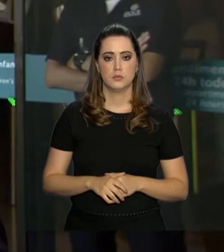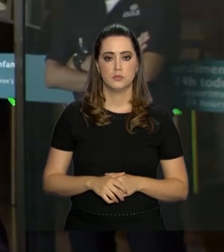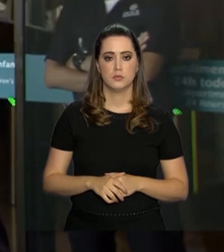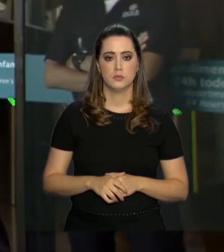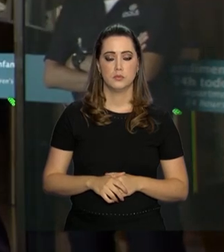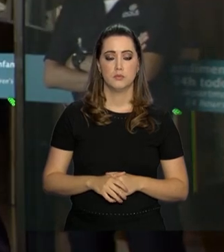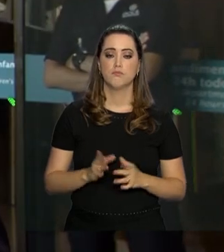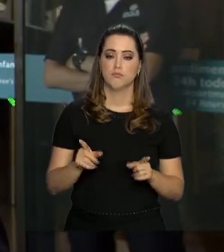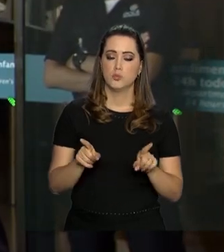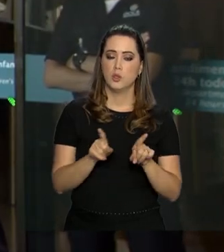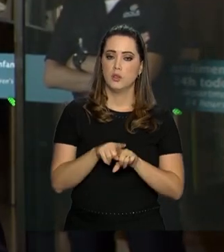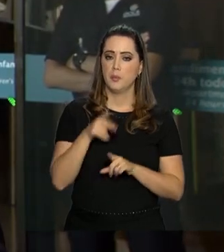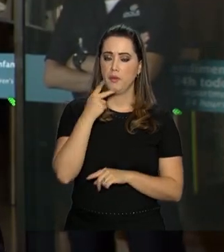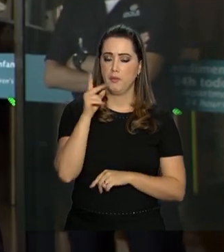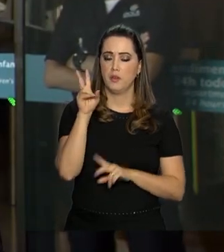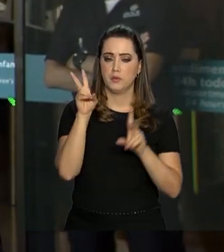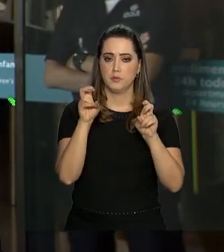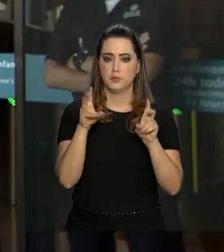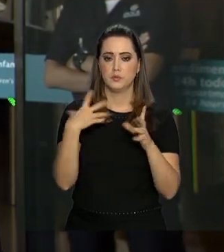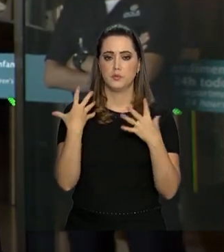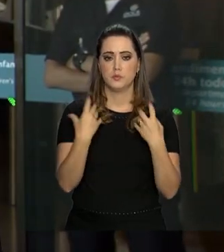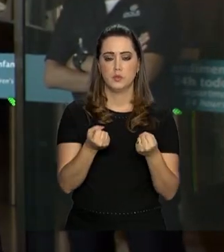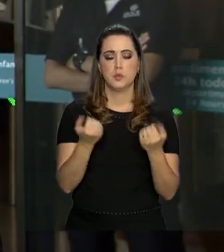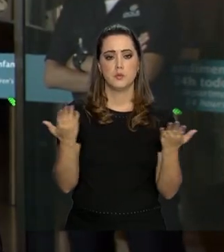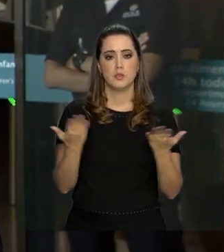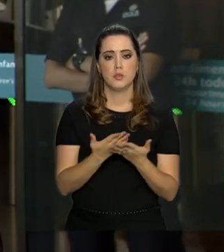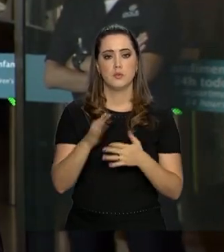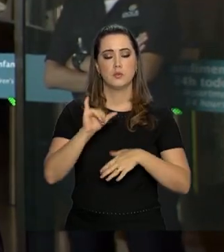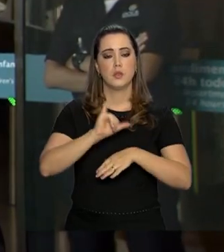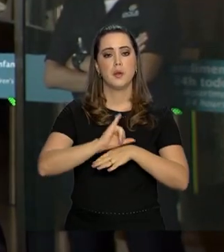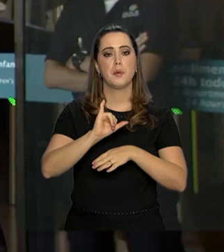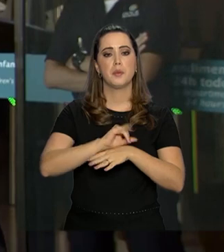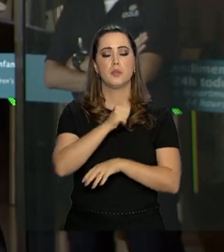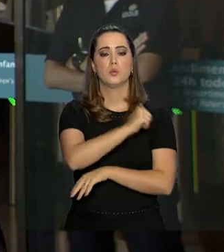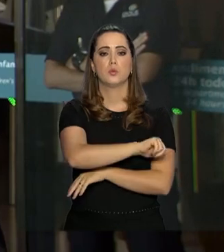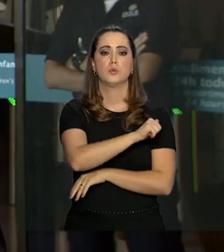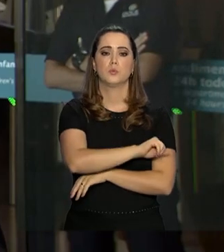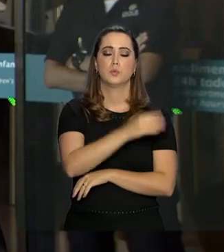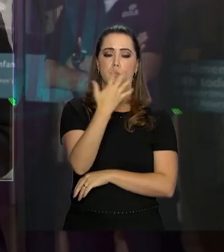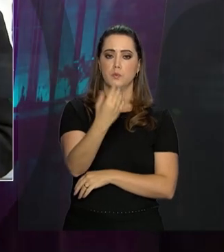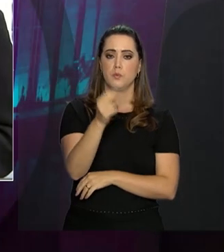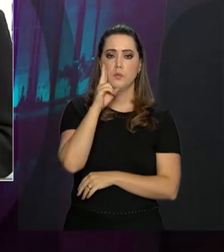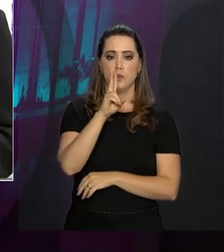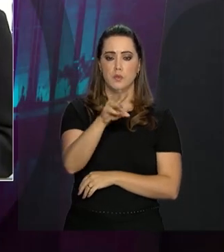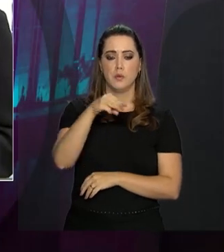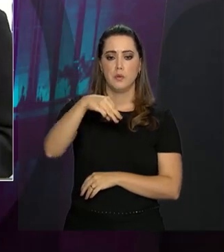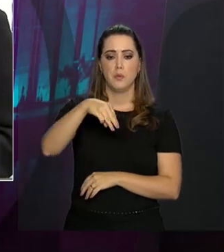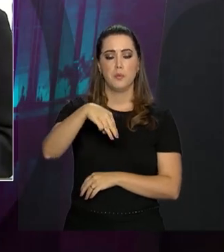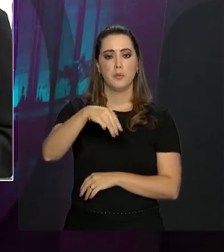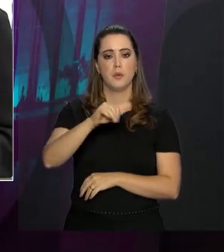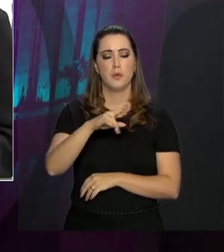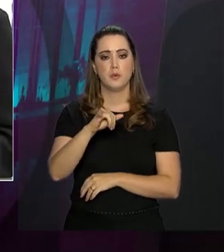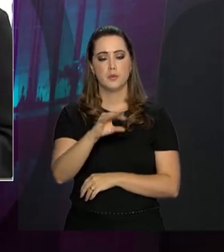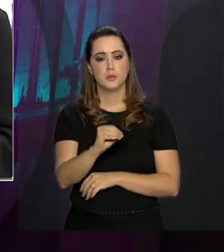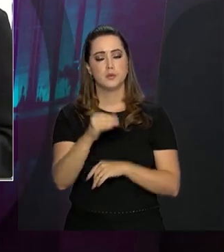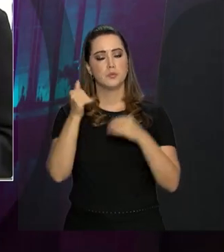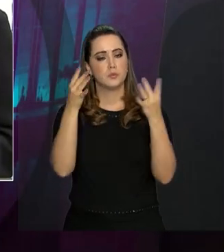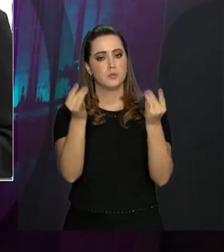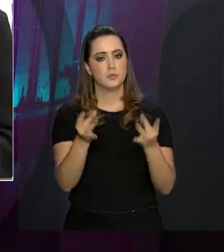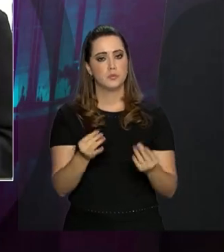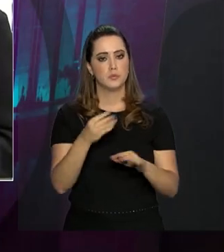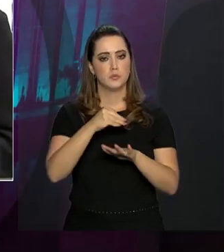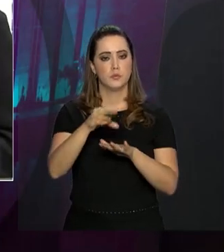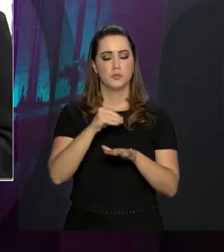Ainda a respeito deste assunto, vamos agora à capital fluminense, onde o repórter Maurício de Almeida tem mais